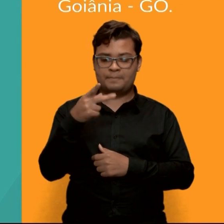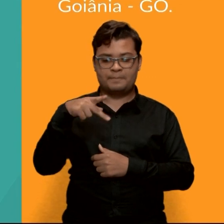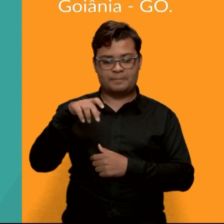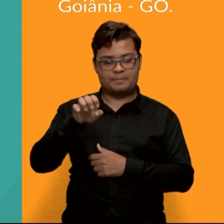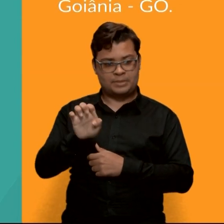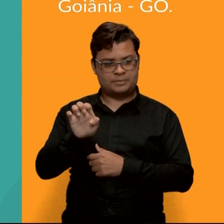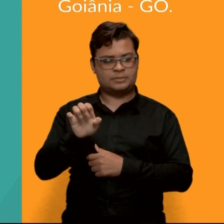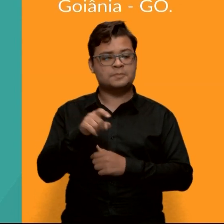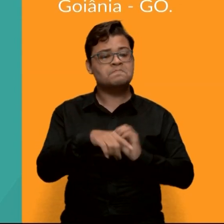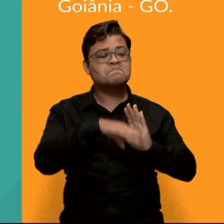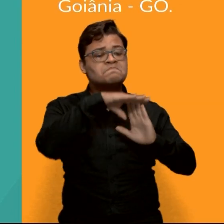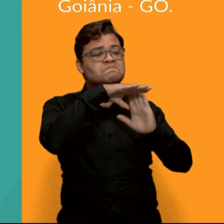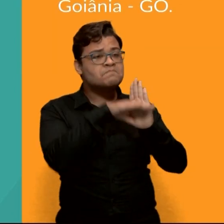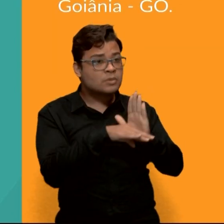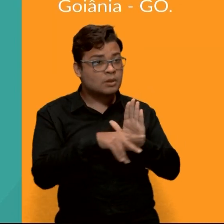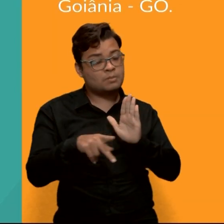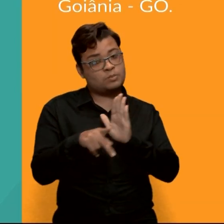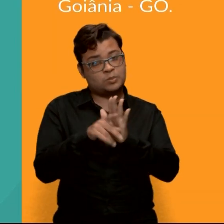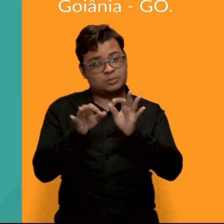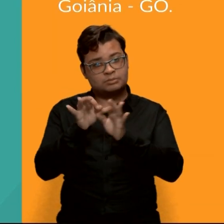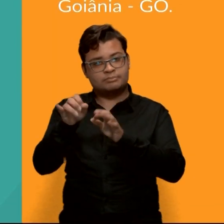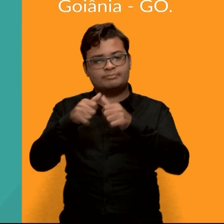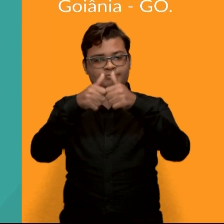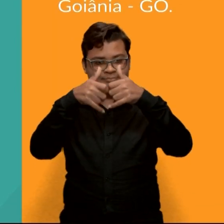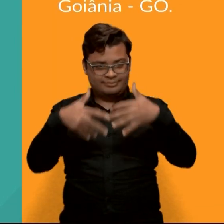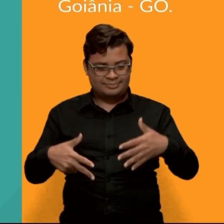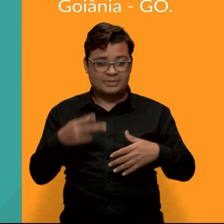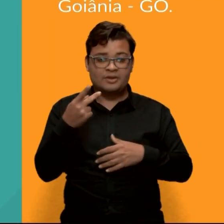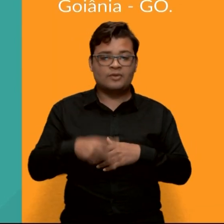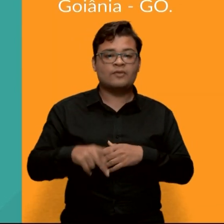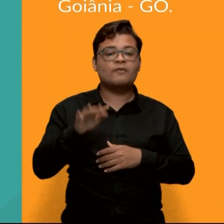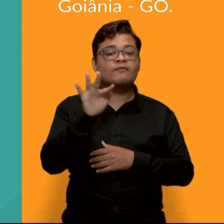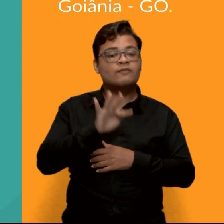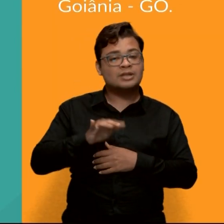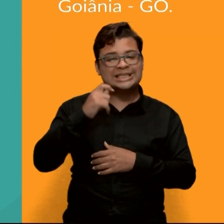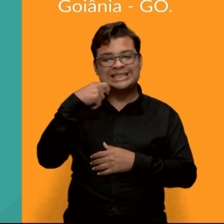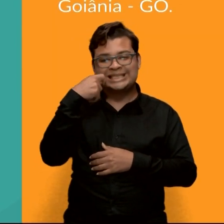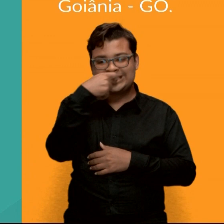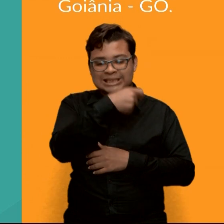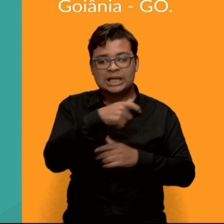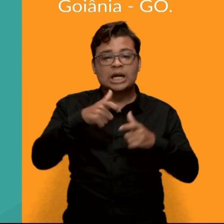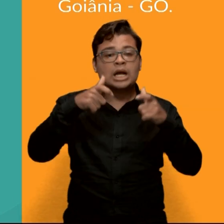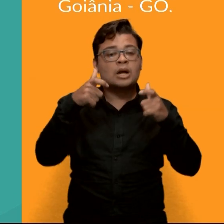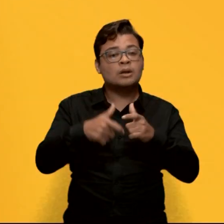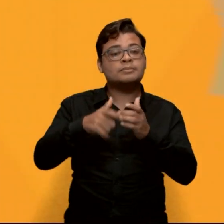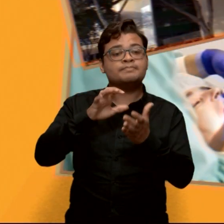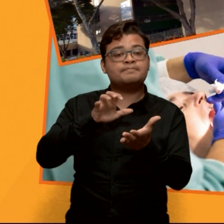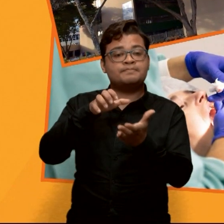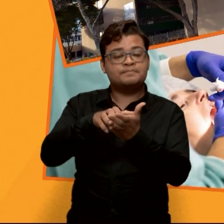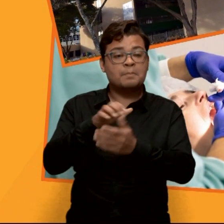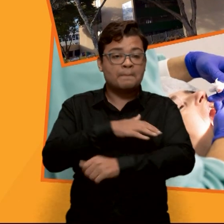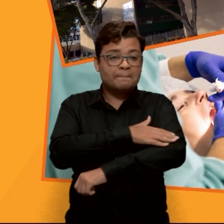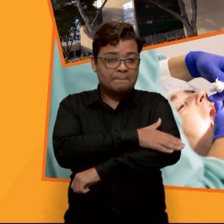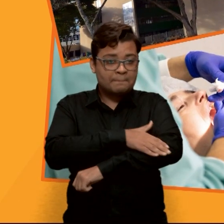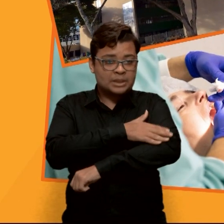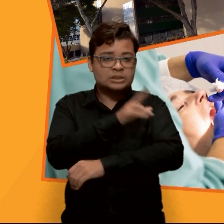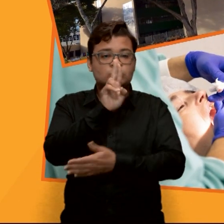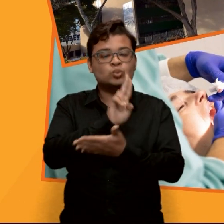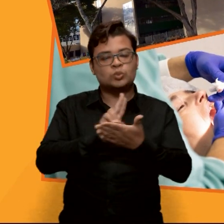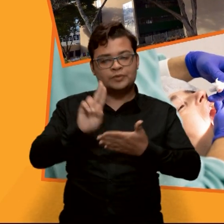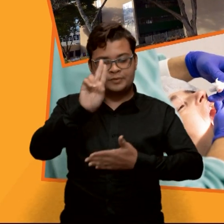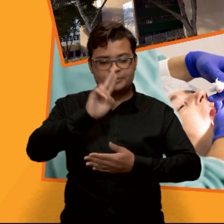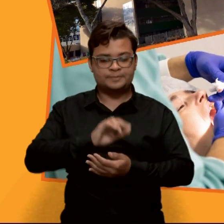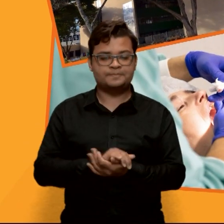o PAP. O programa é um projeto de extensão da Faculdade de Onontologia que fica na Praça Universitária.